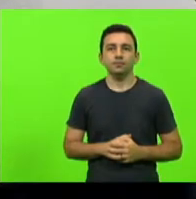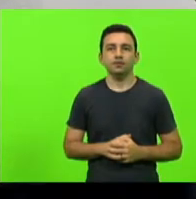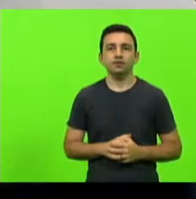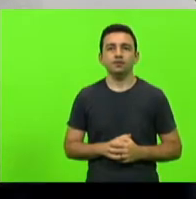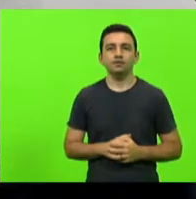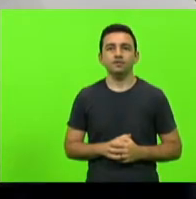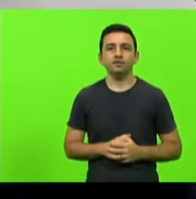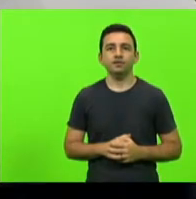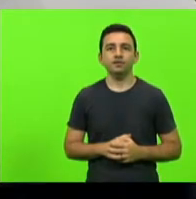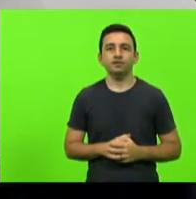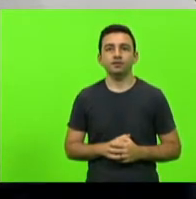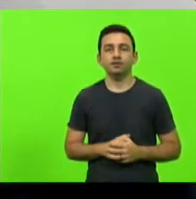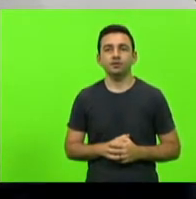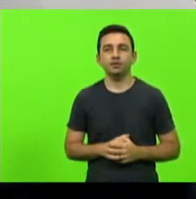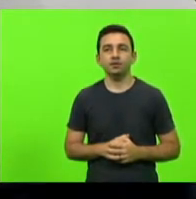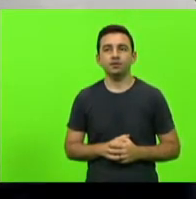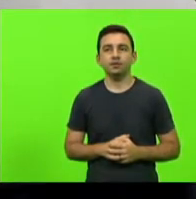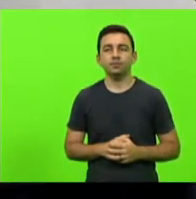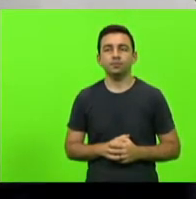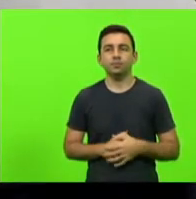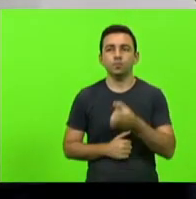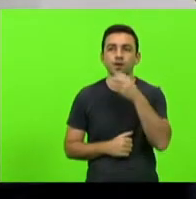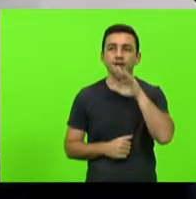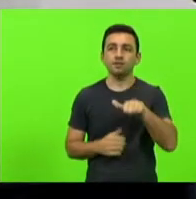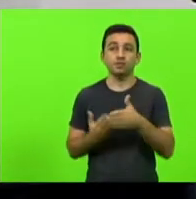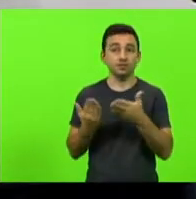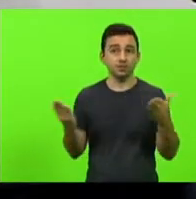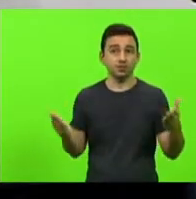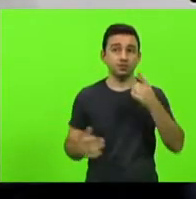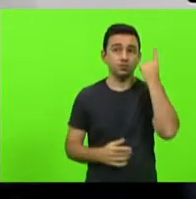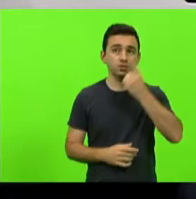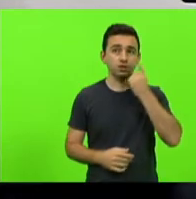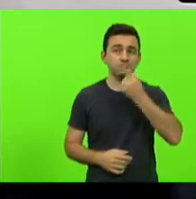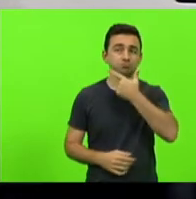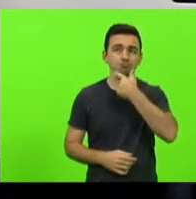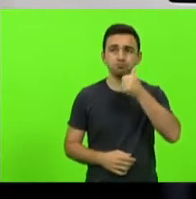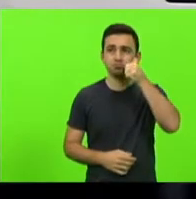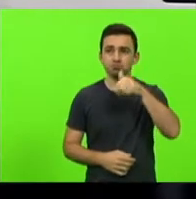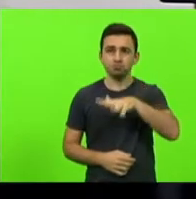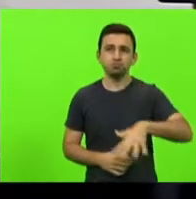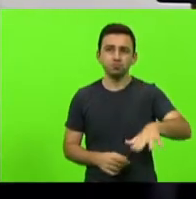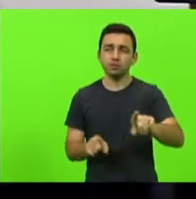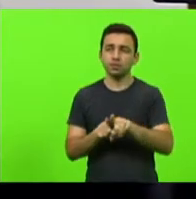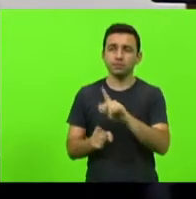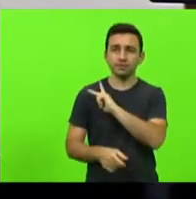Boa tarde, senhores deputados, senhoras deputadas, boa tarde, presidente,